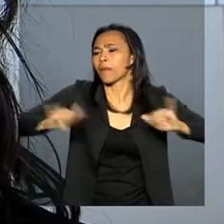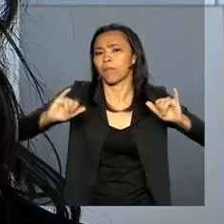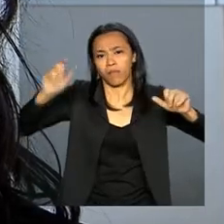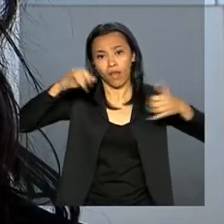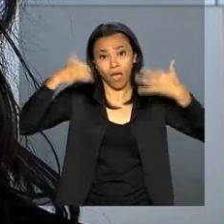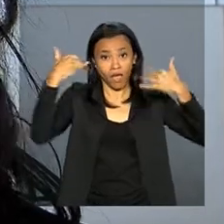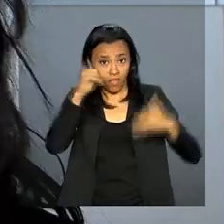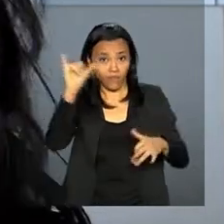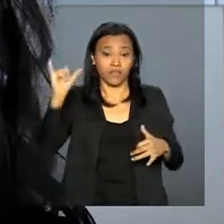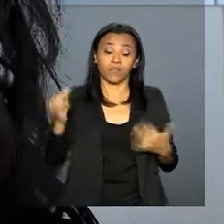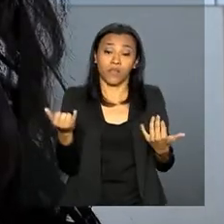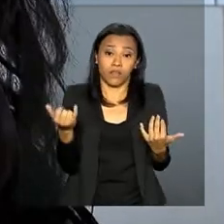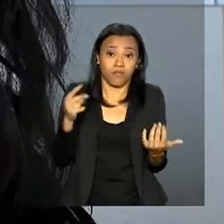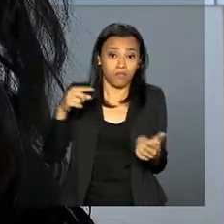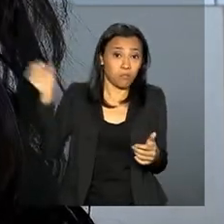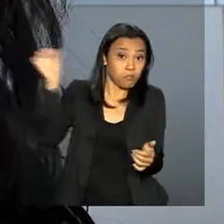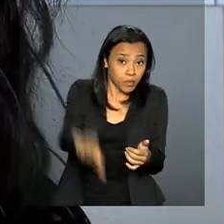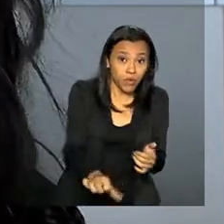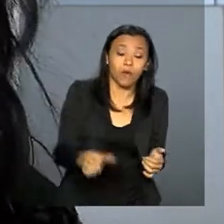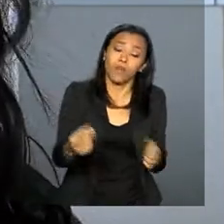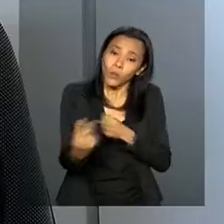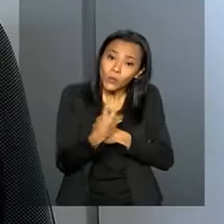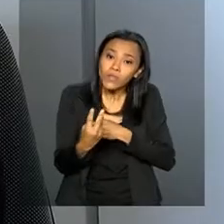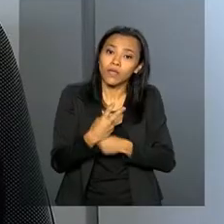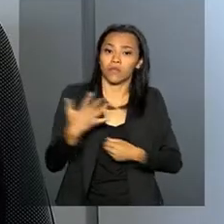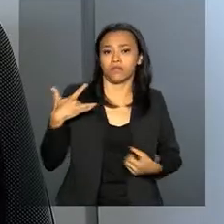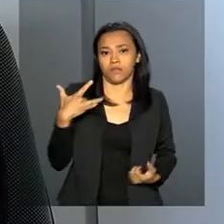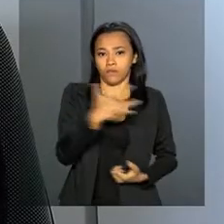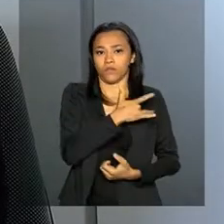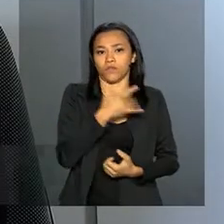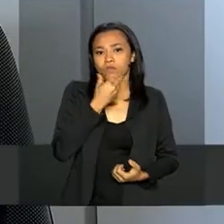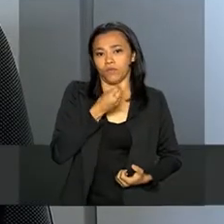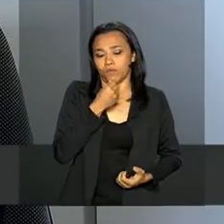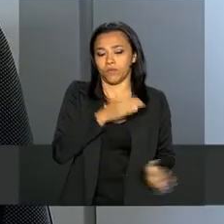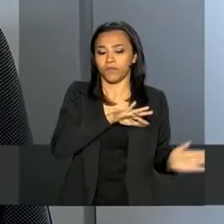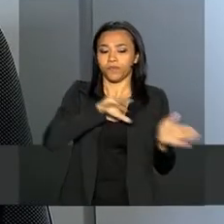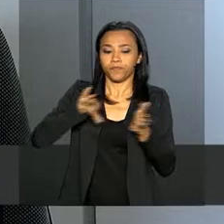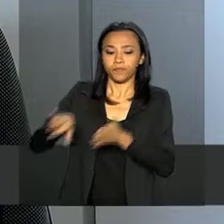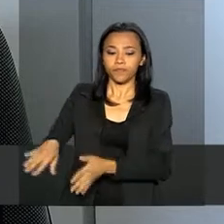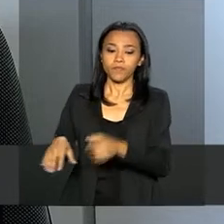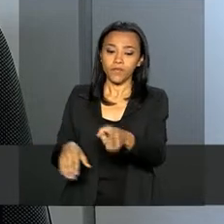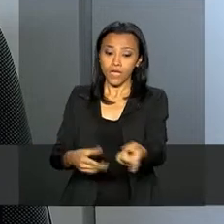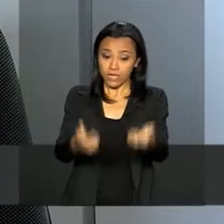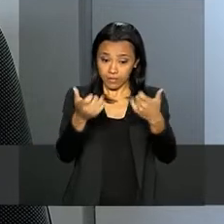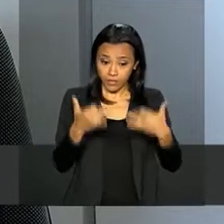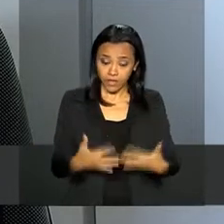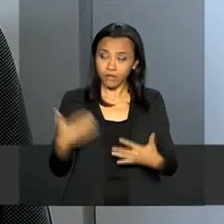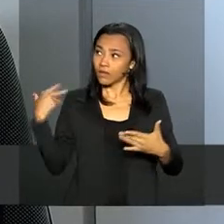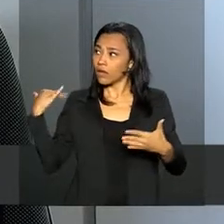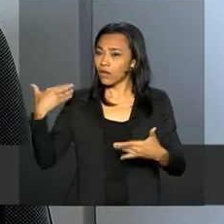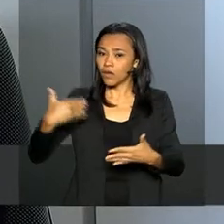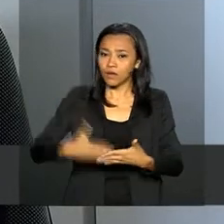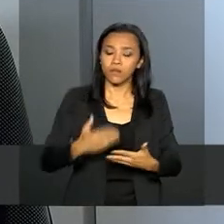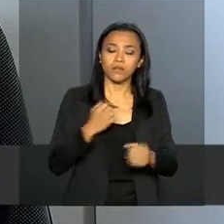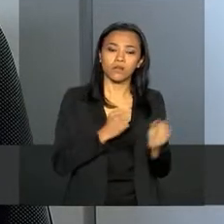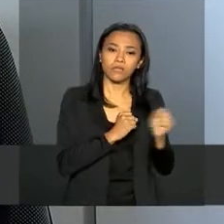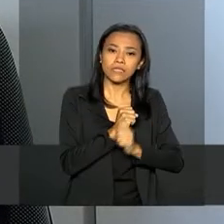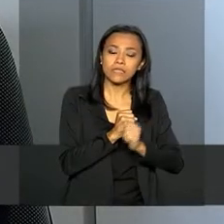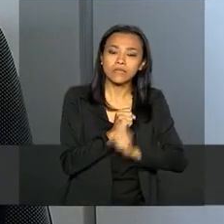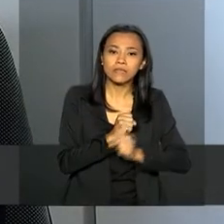e políticas para promover a saúde do homem. O que a gente vem fazendo ao longo desses anos é toda uma ação, né,